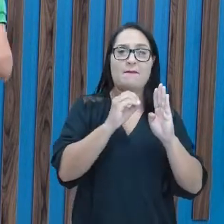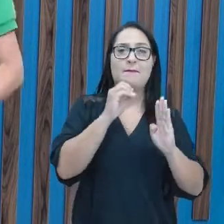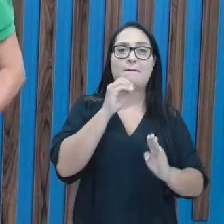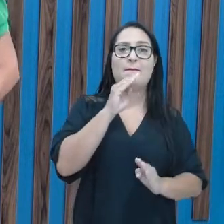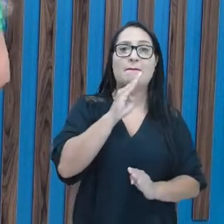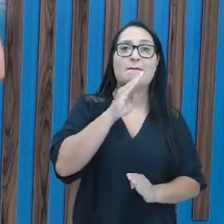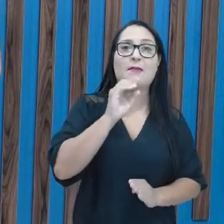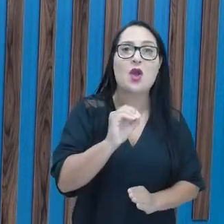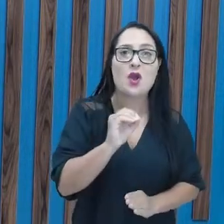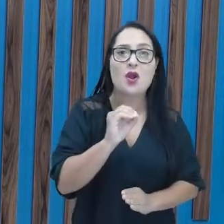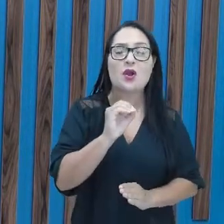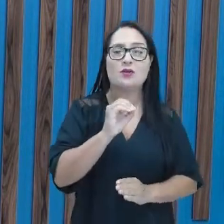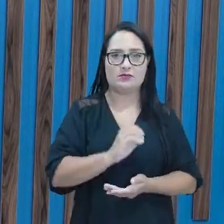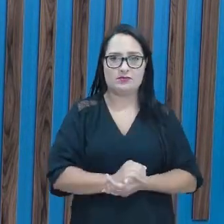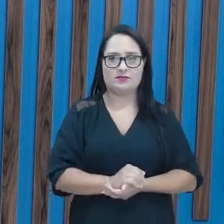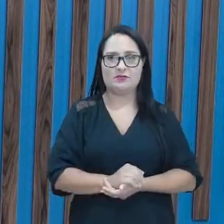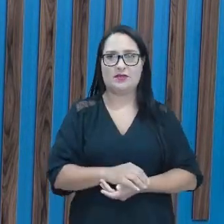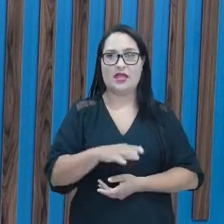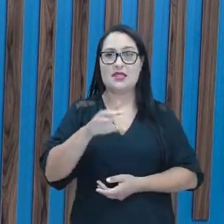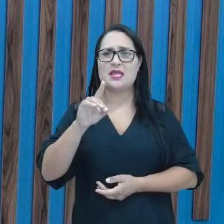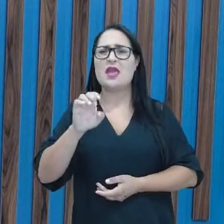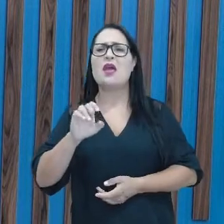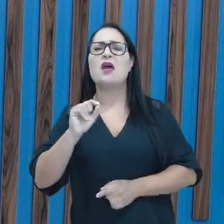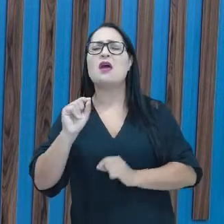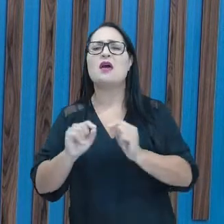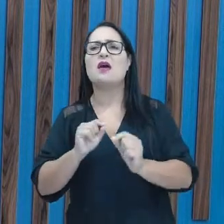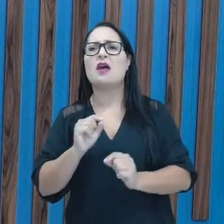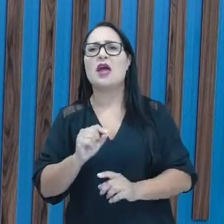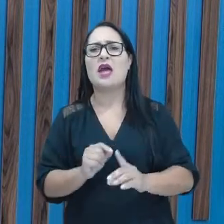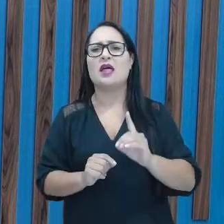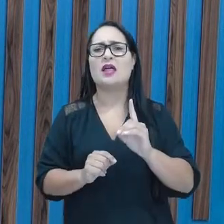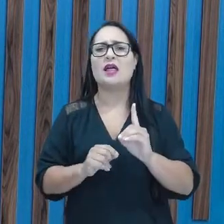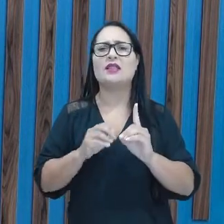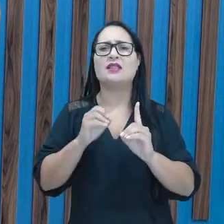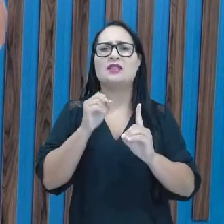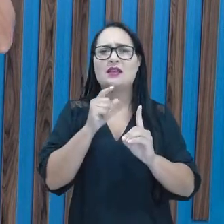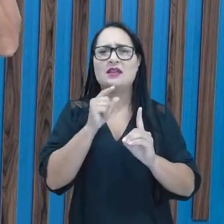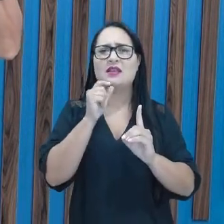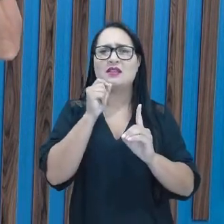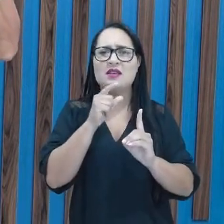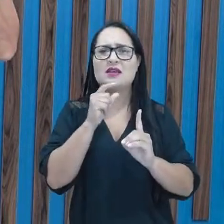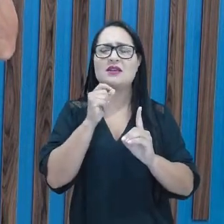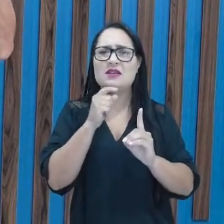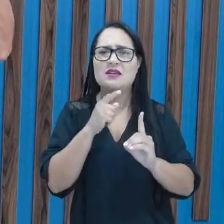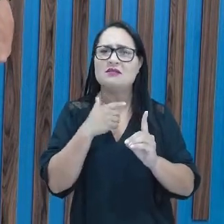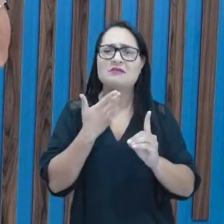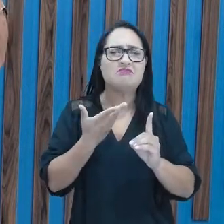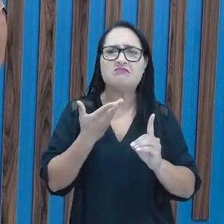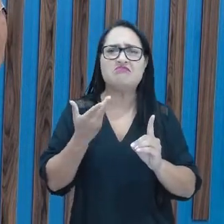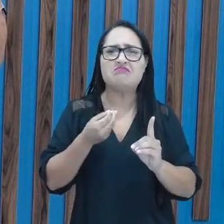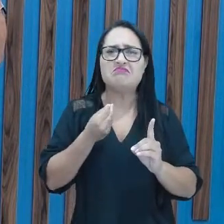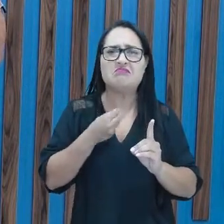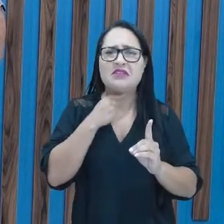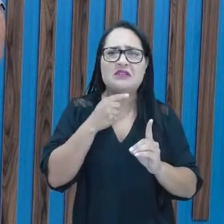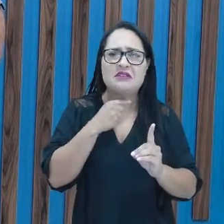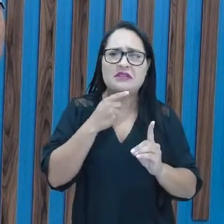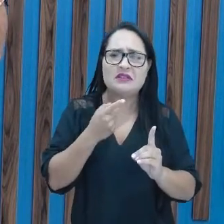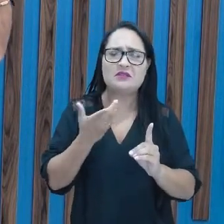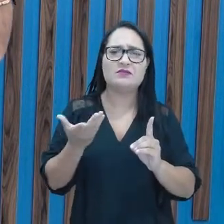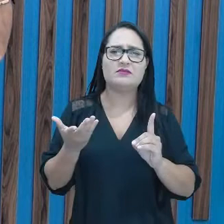D com E, o som do D sozinho, D, D, D, com E,